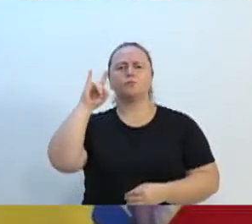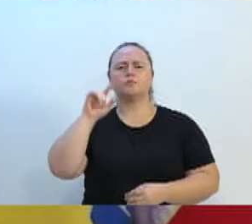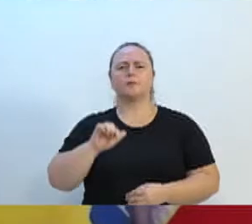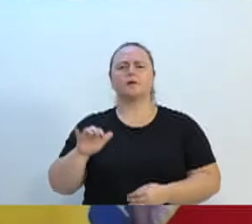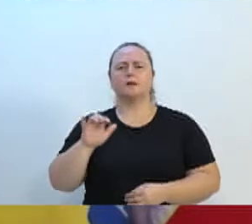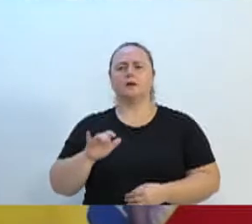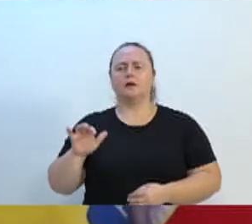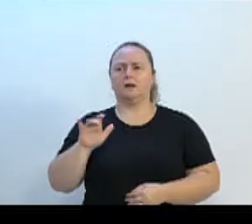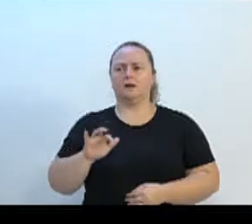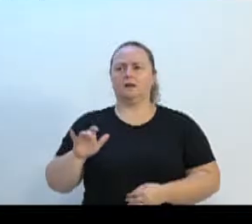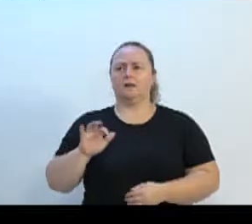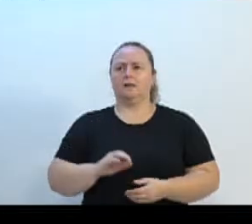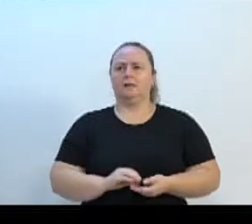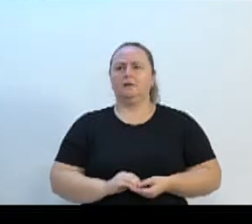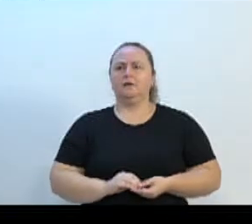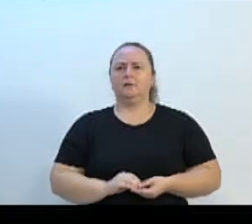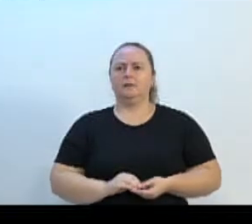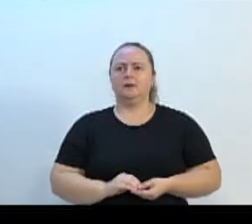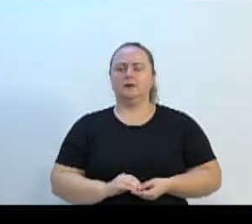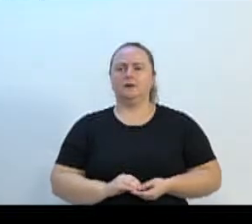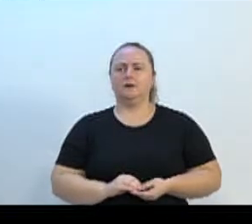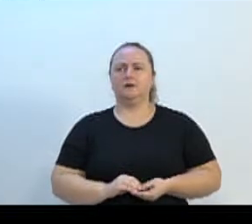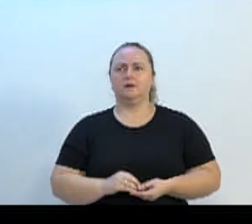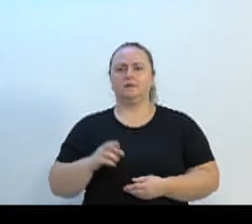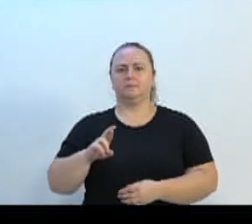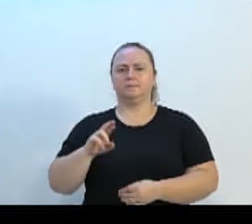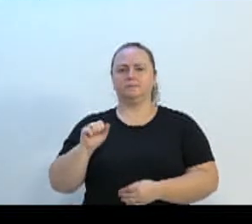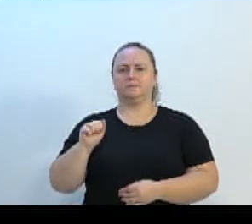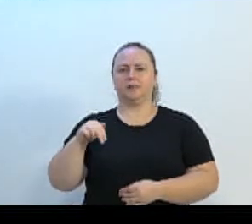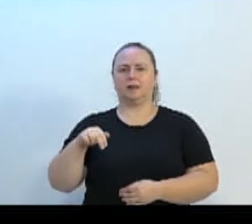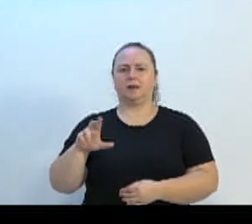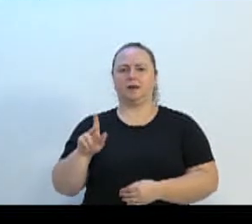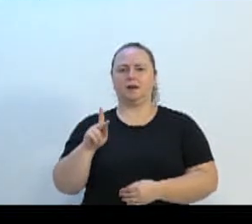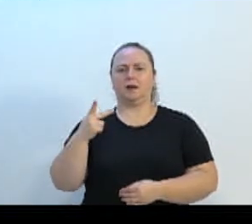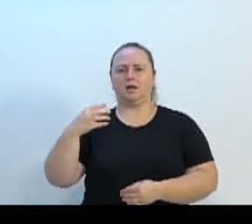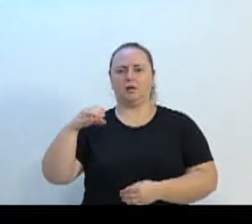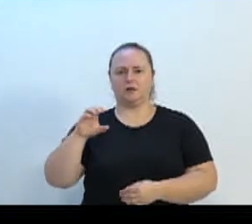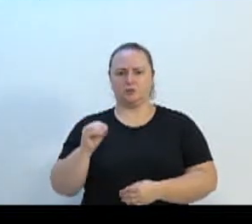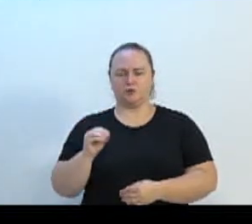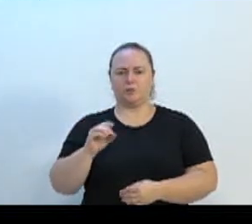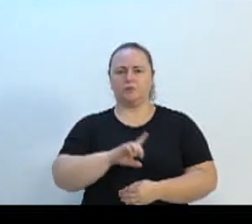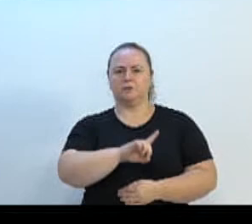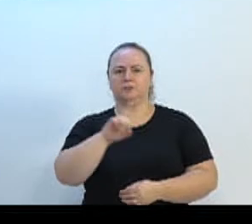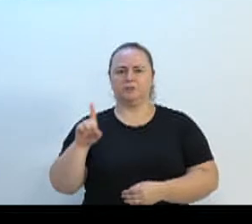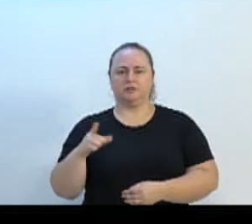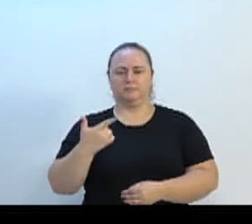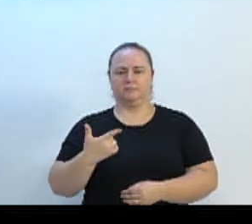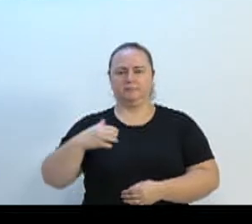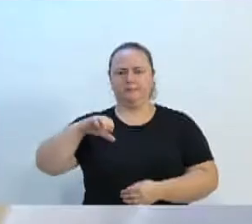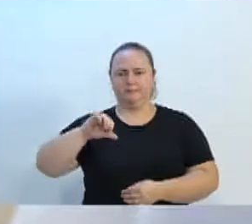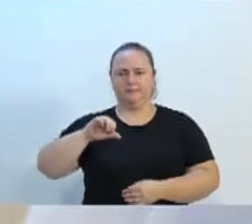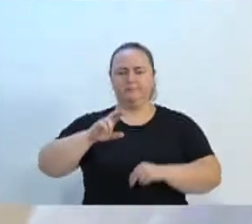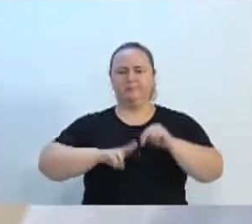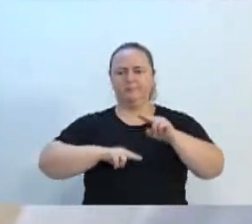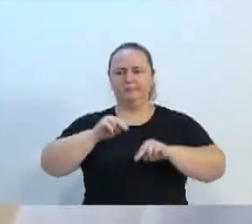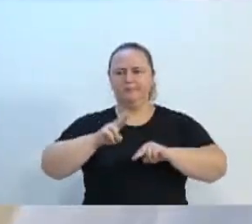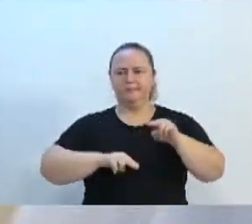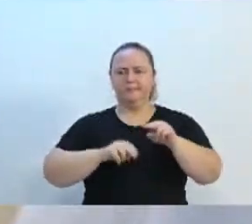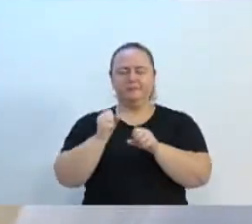essa primeira ata no rancho do Tiosni, 29 de 6. É essas pessoas que começaram essa luta.